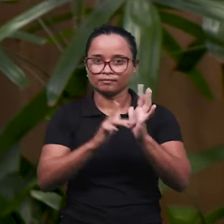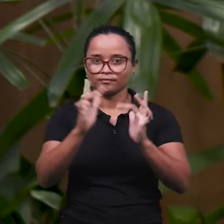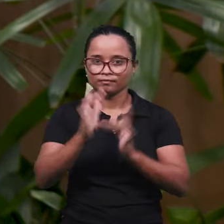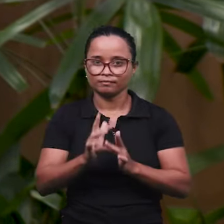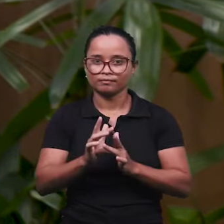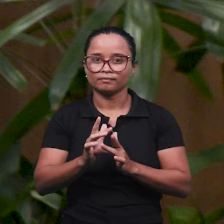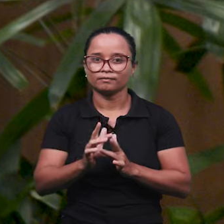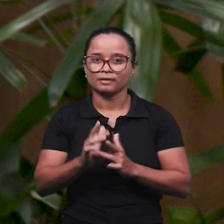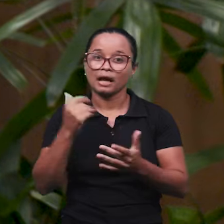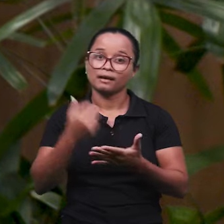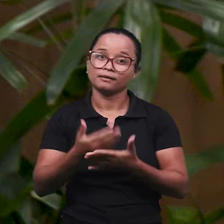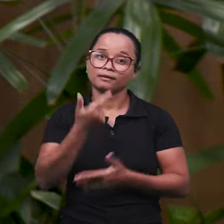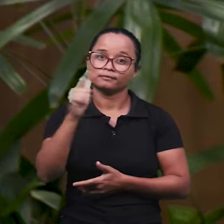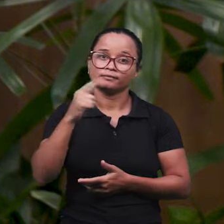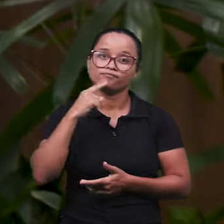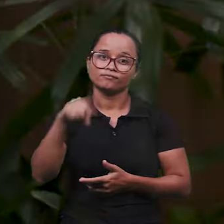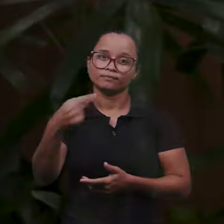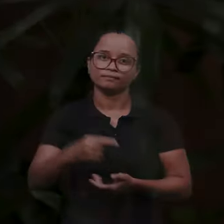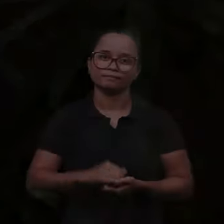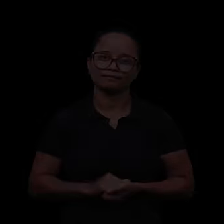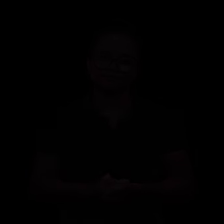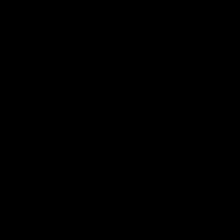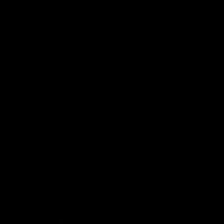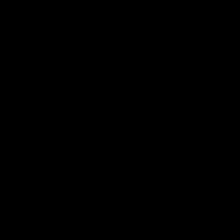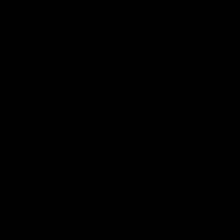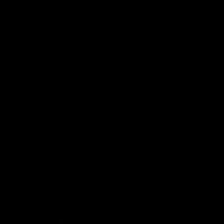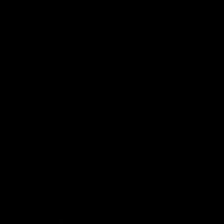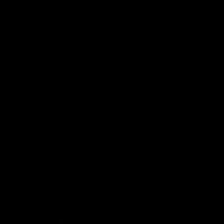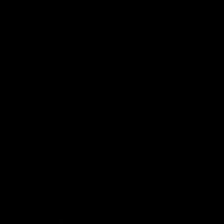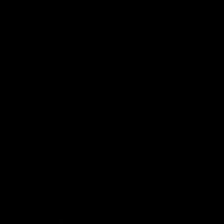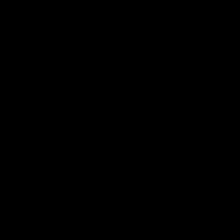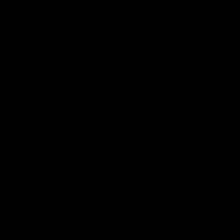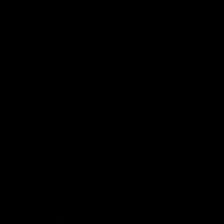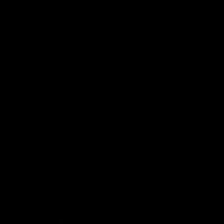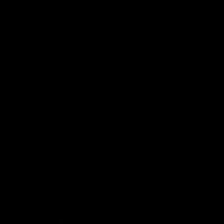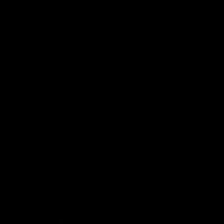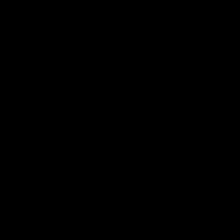paz do Senhor Jesus. Até o próximo programa. Música